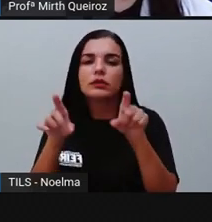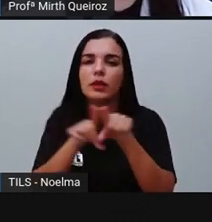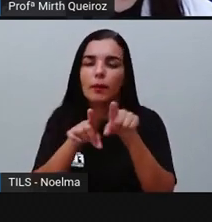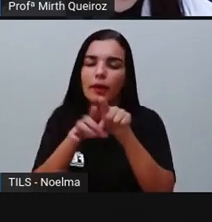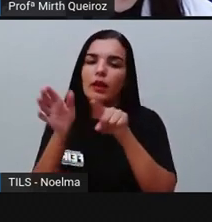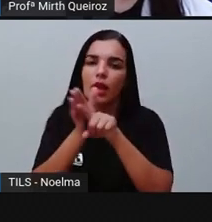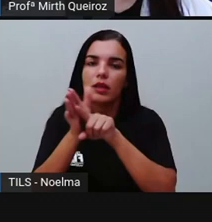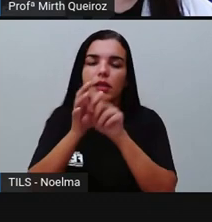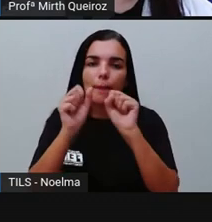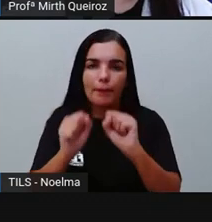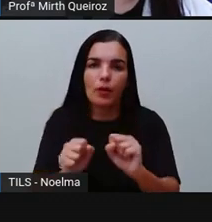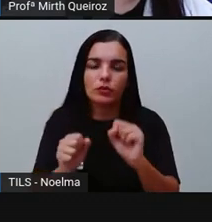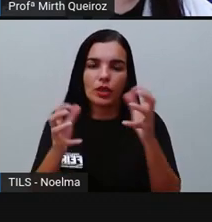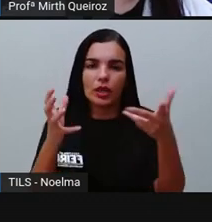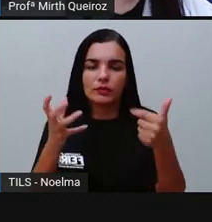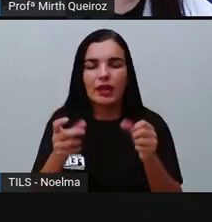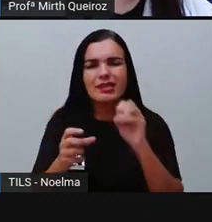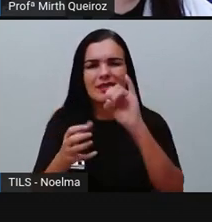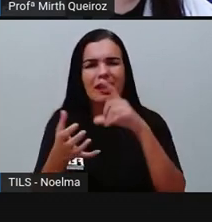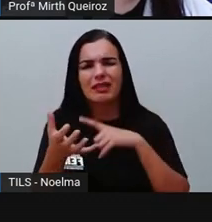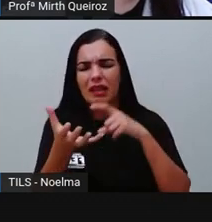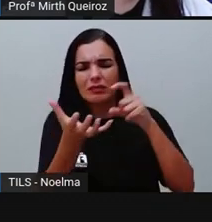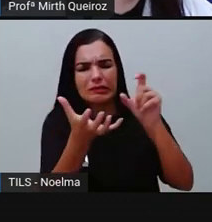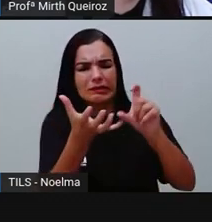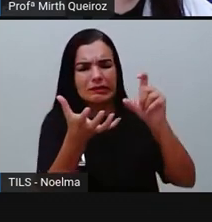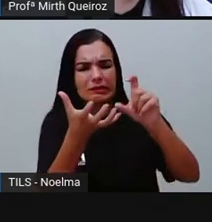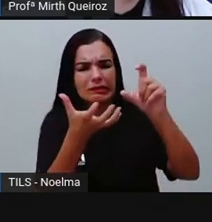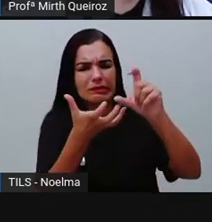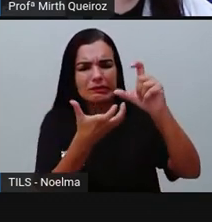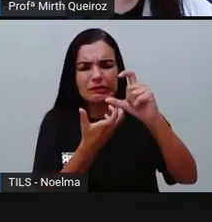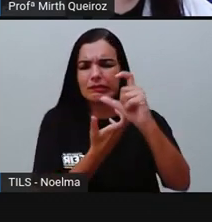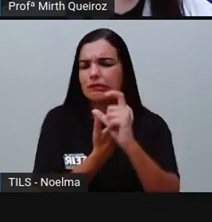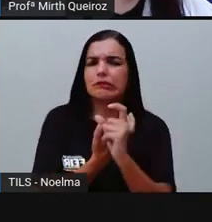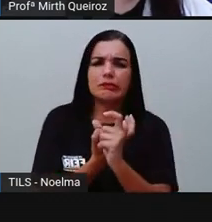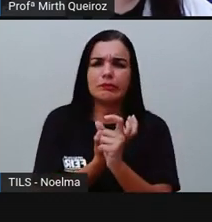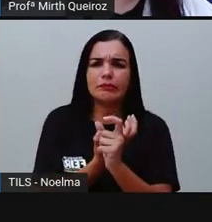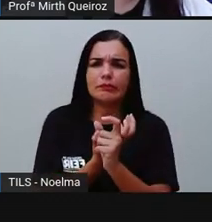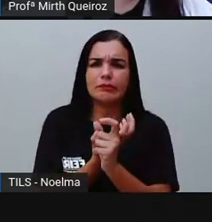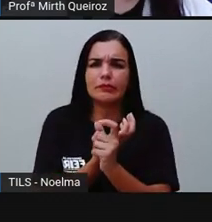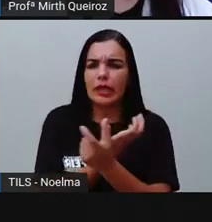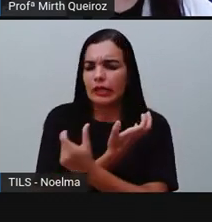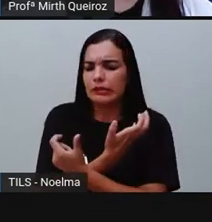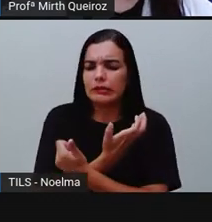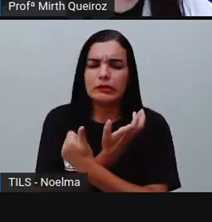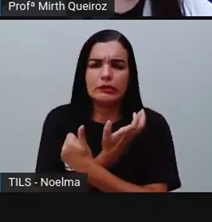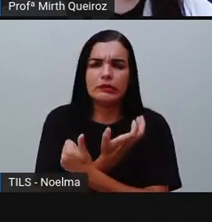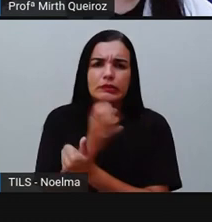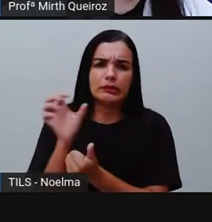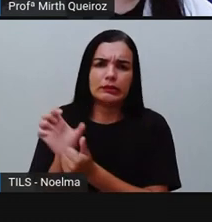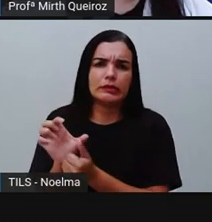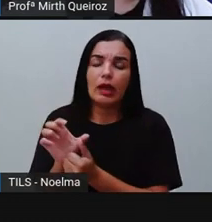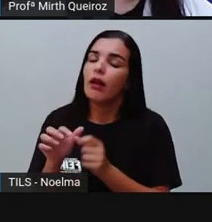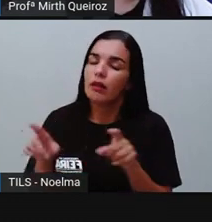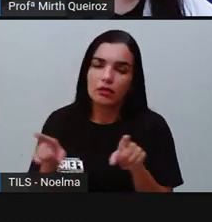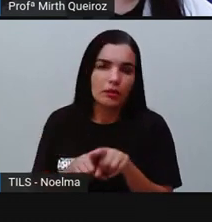Mas tem seis pró sílabas, que é o caso de liquidificador, tem seis sílabas. A gente só vai analisar as três